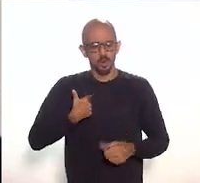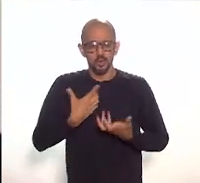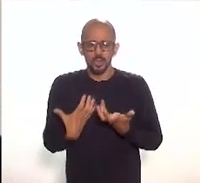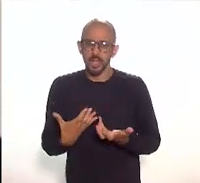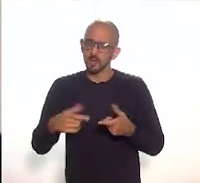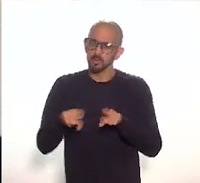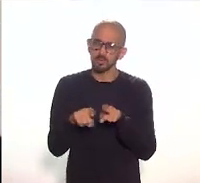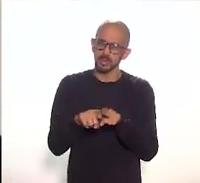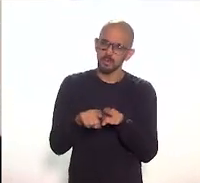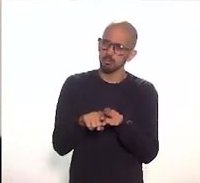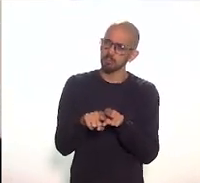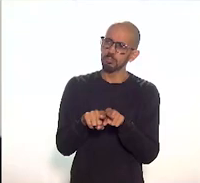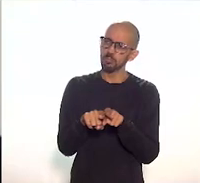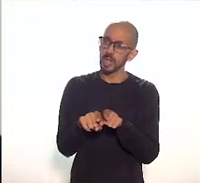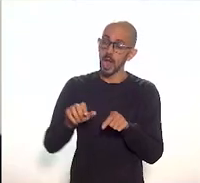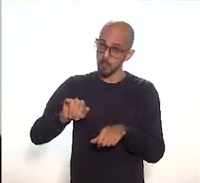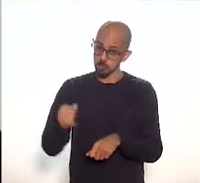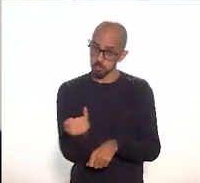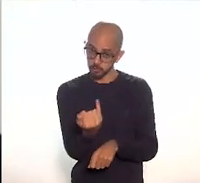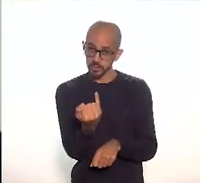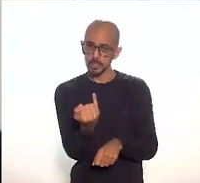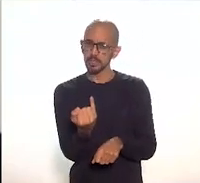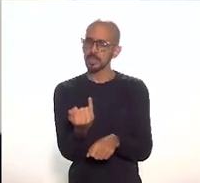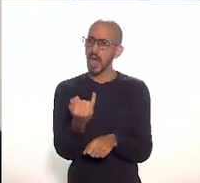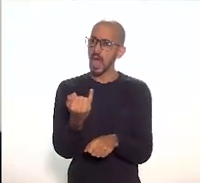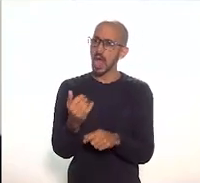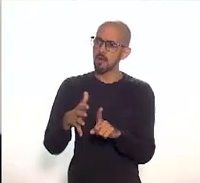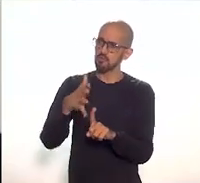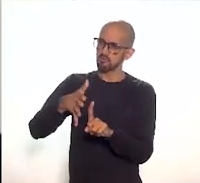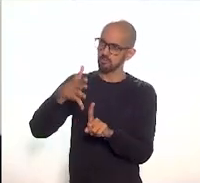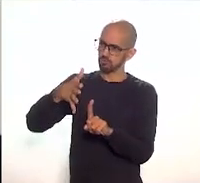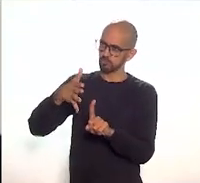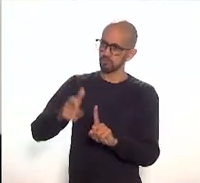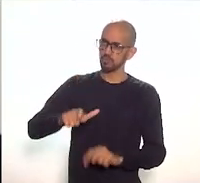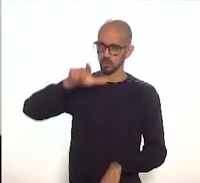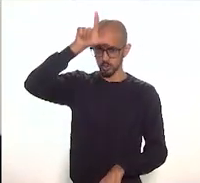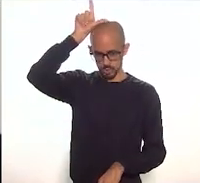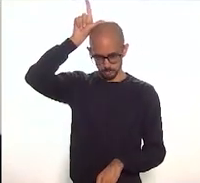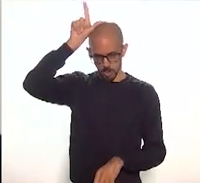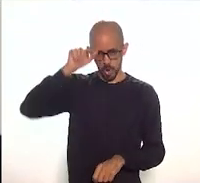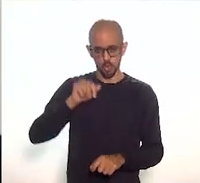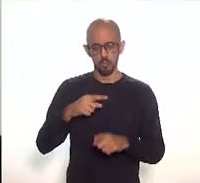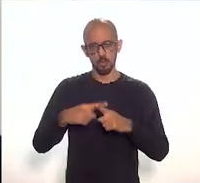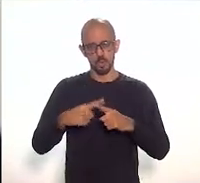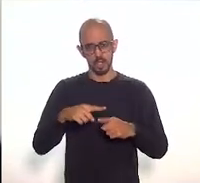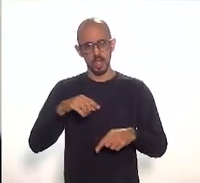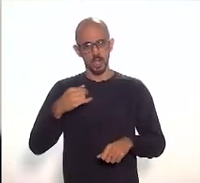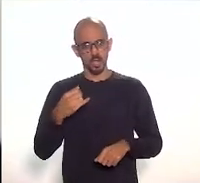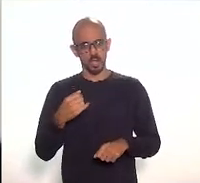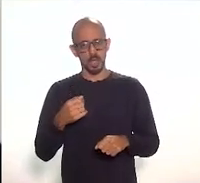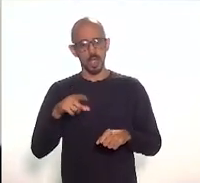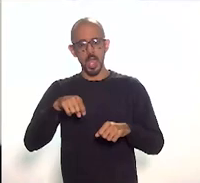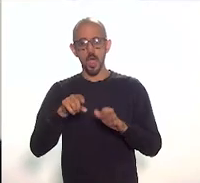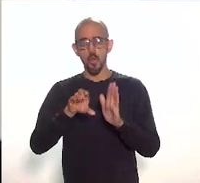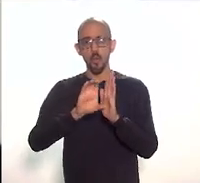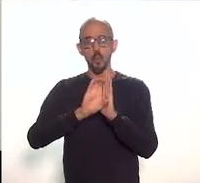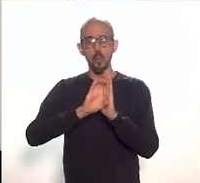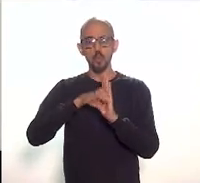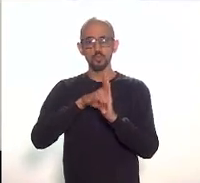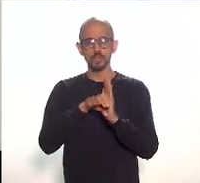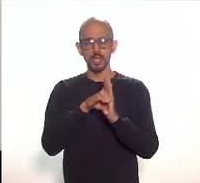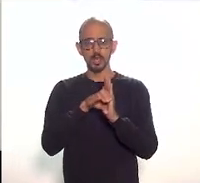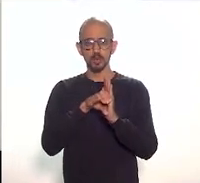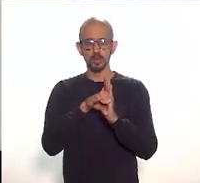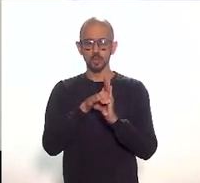gancho da fala do deputado Luiz Paulo, que eu acho que é uma questão muito é um conceito que está inserido